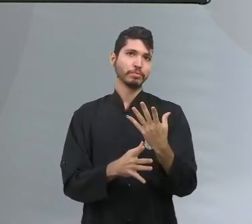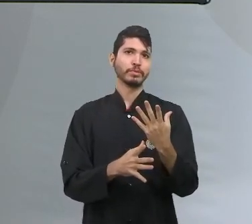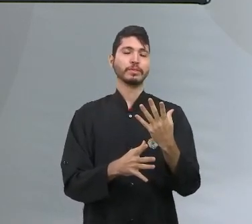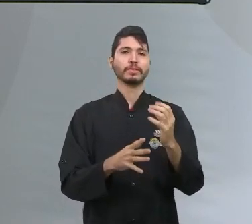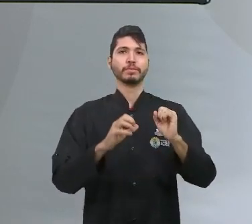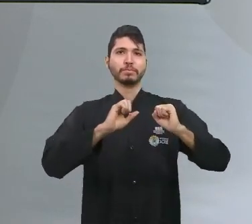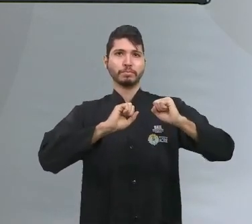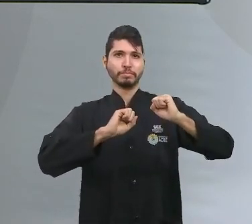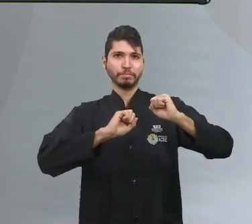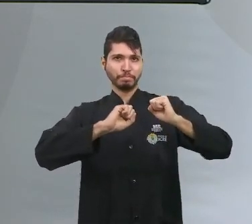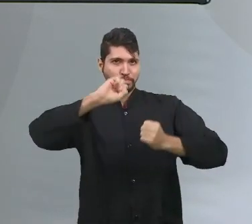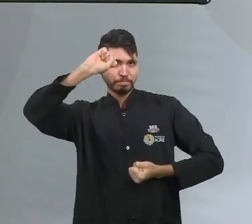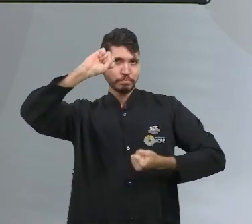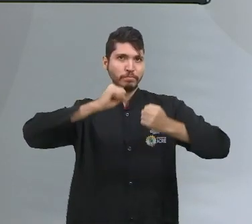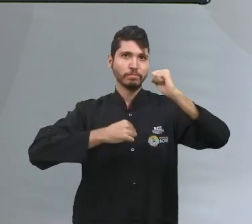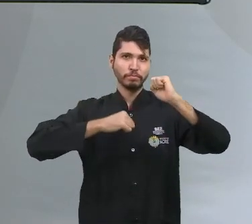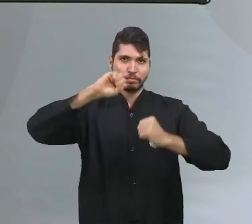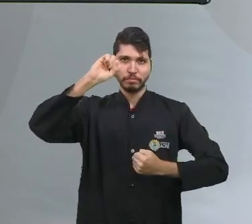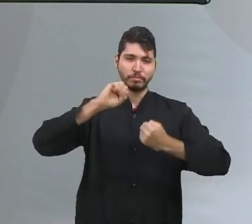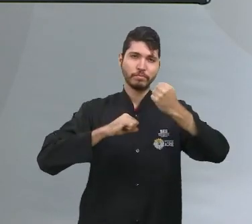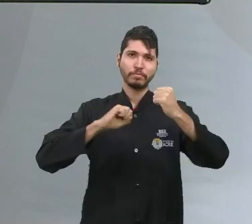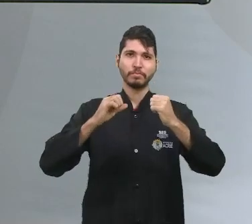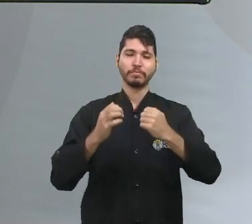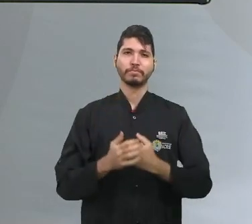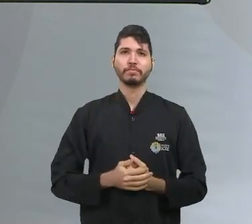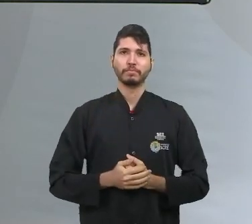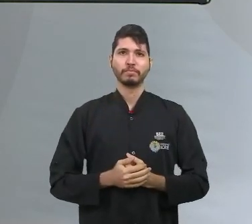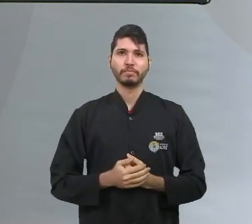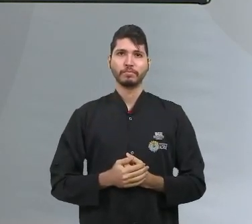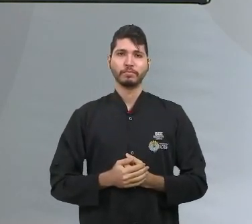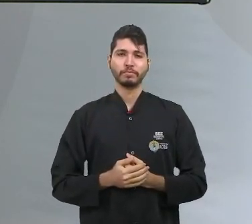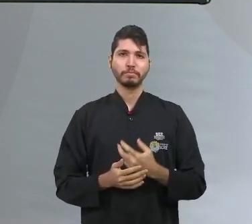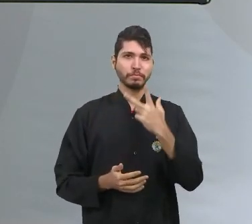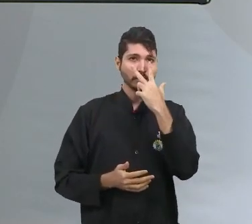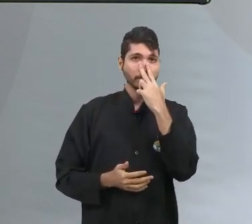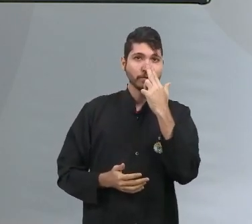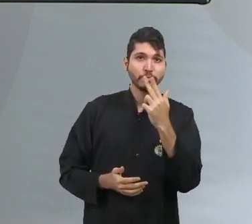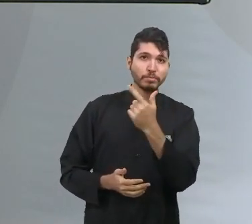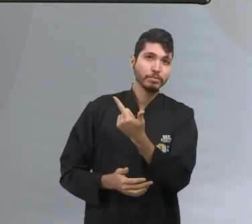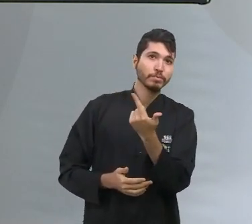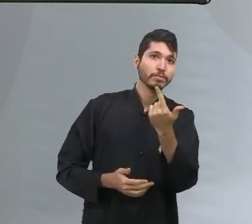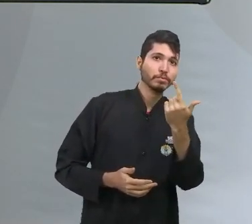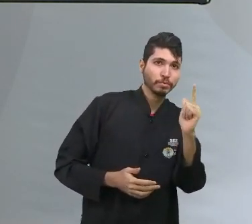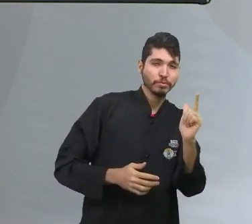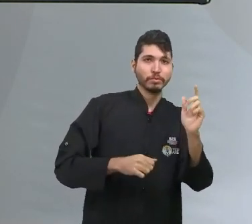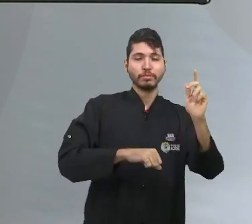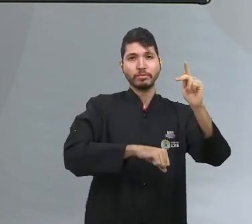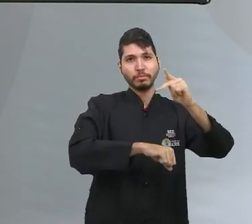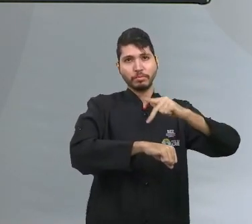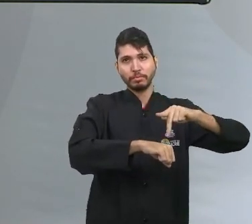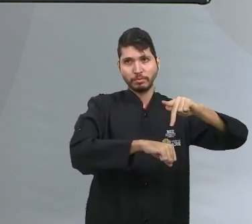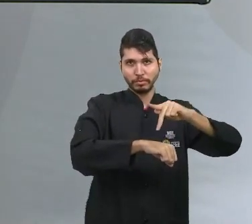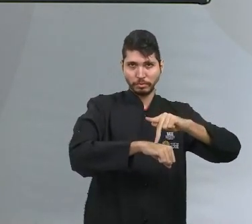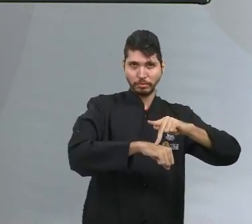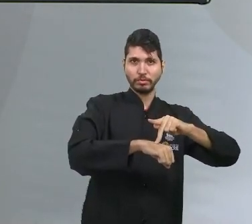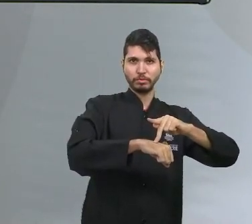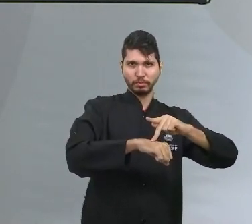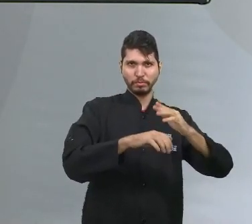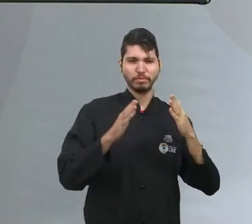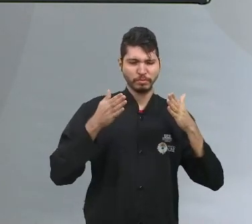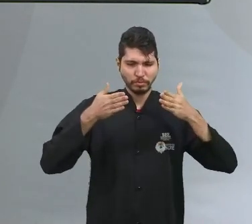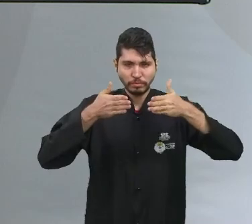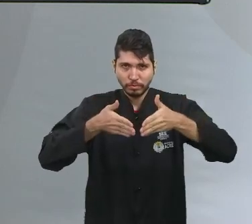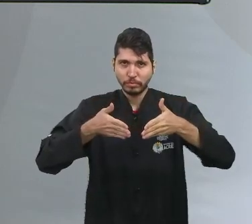outros países também existentes na atualidade. Então, a partir daí você tem uma